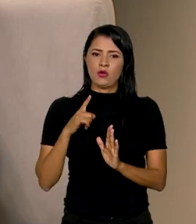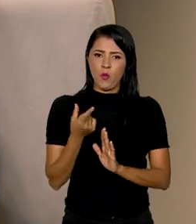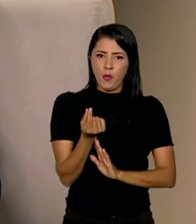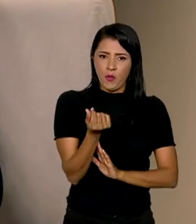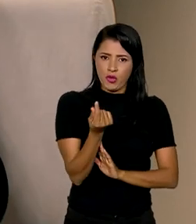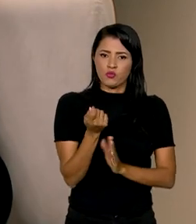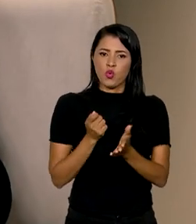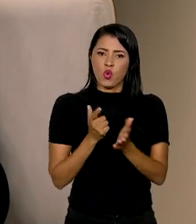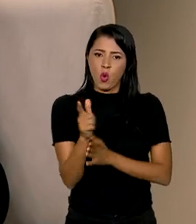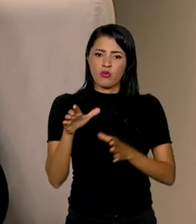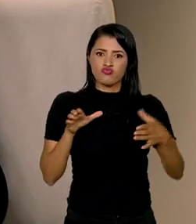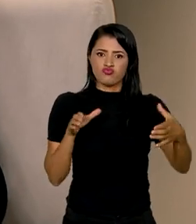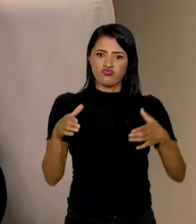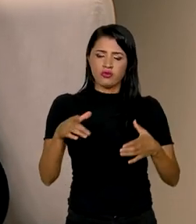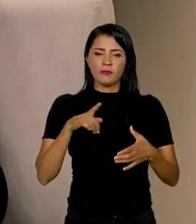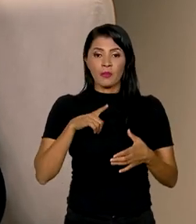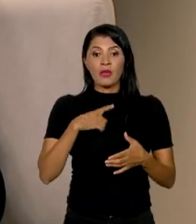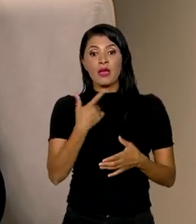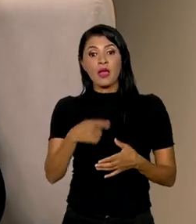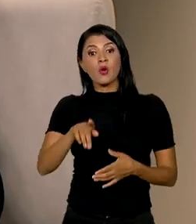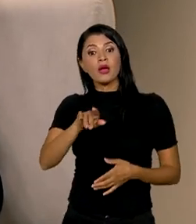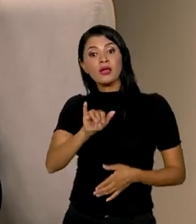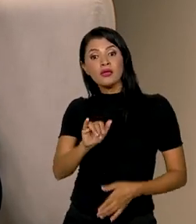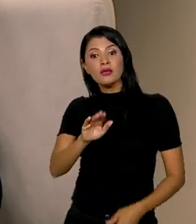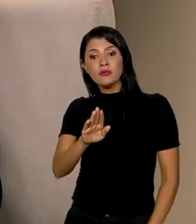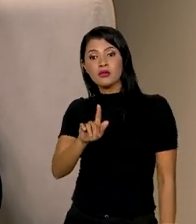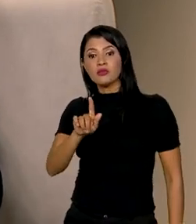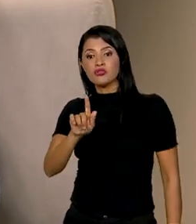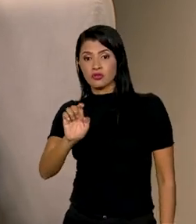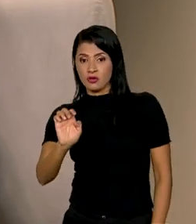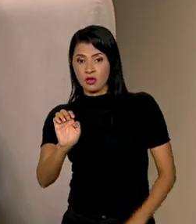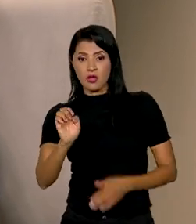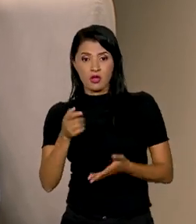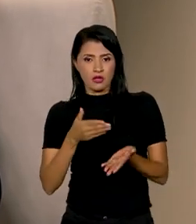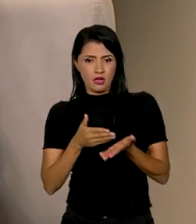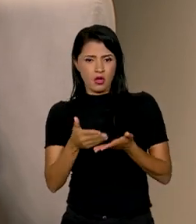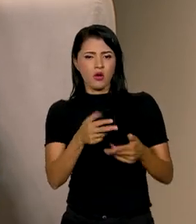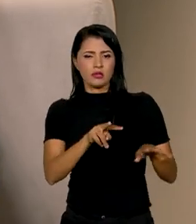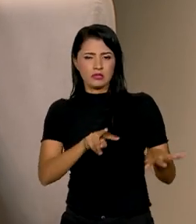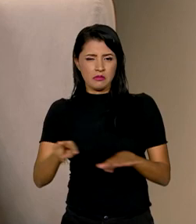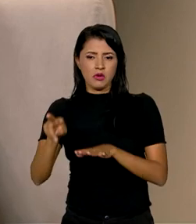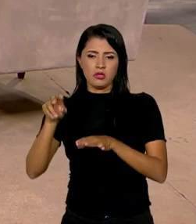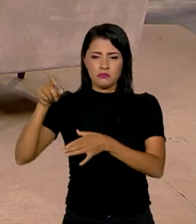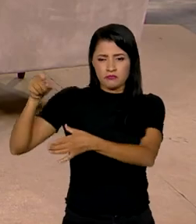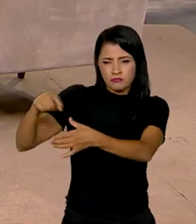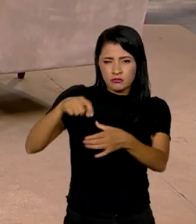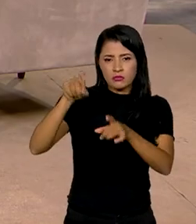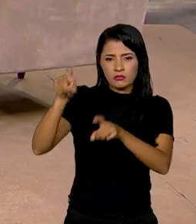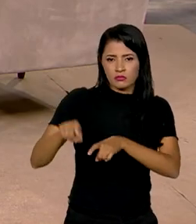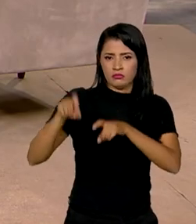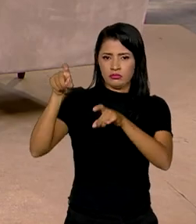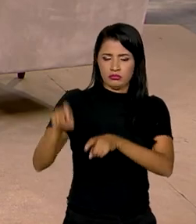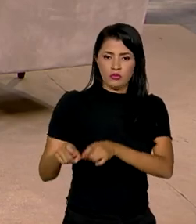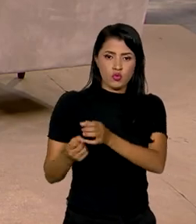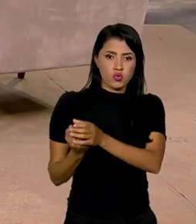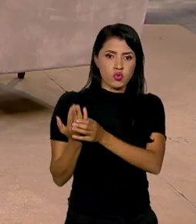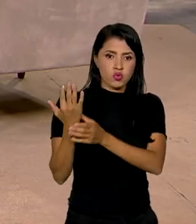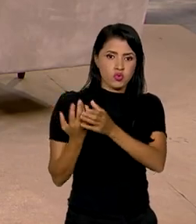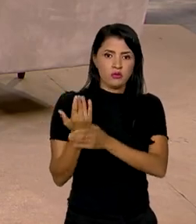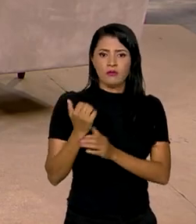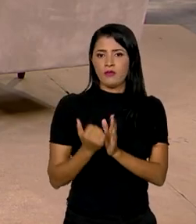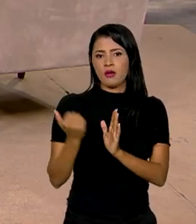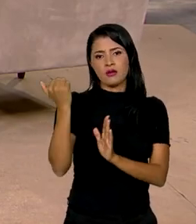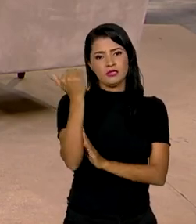atacados. E a previsão do IBGE, que saiu nessa semana, de produção agrícola, veio acima também do que era a